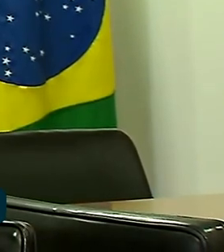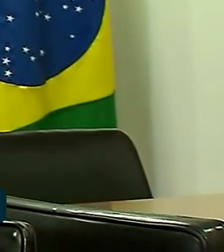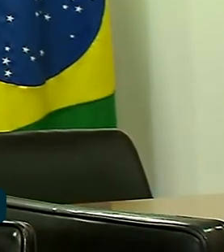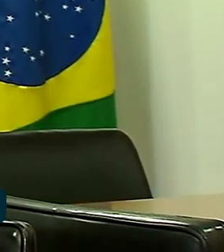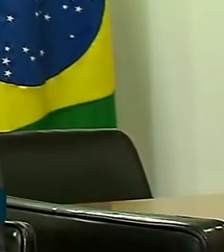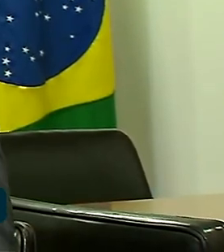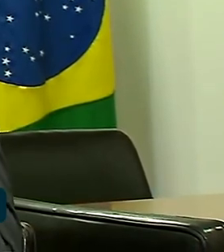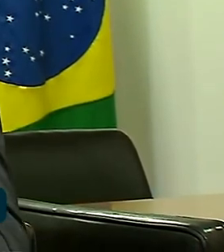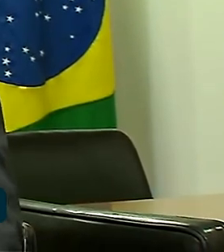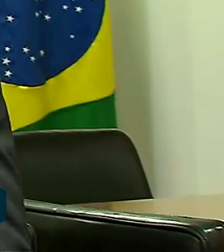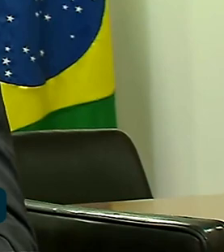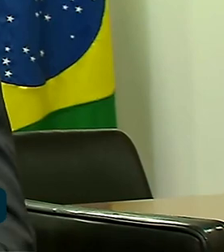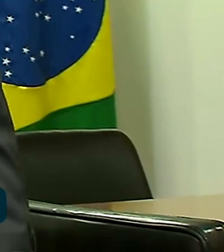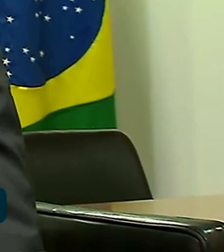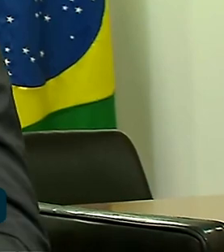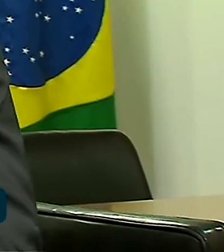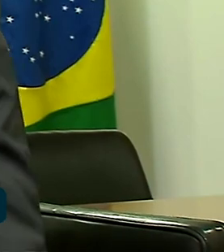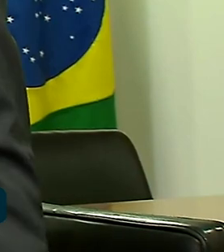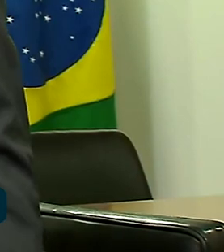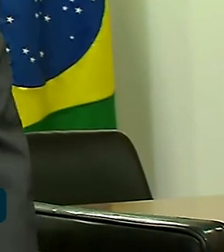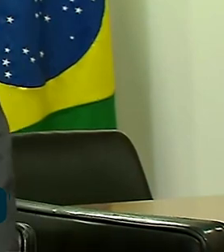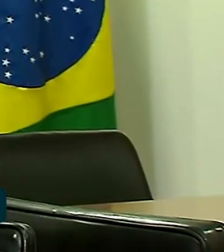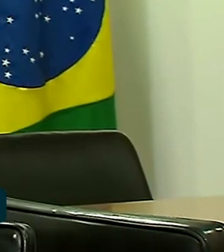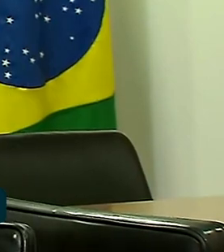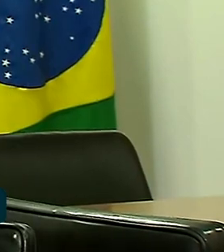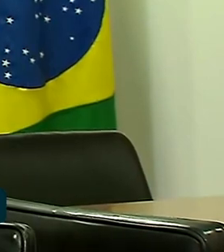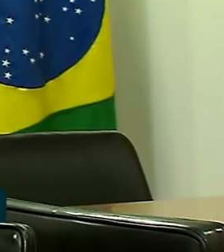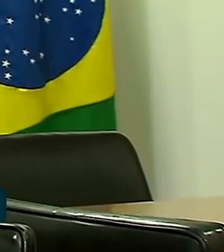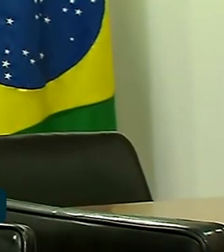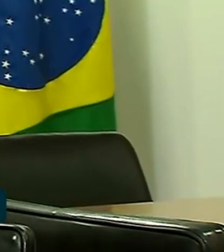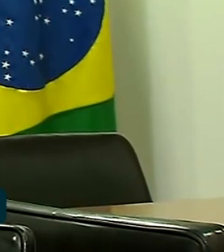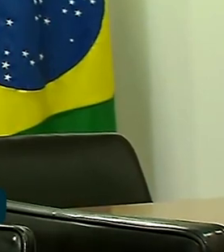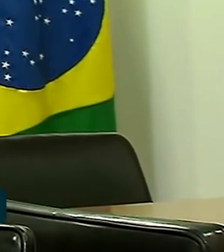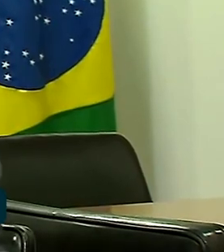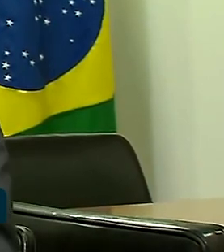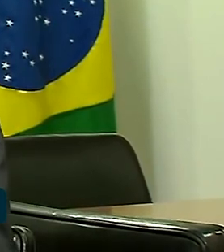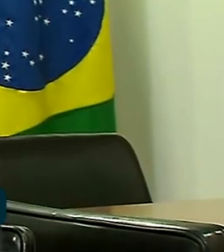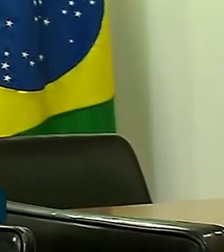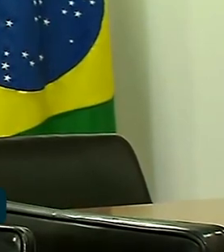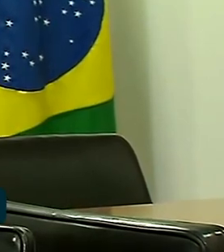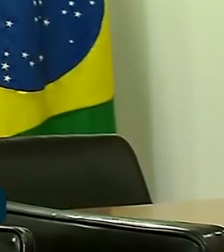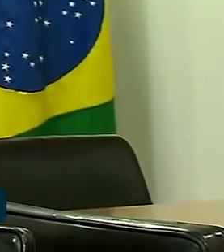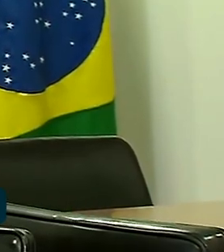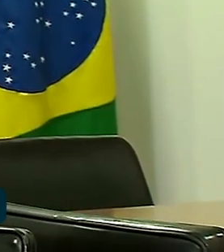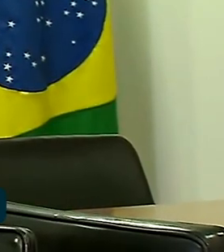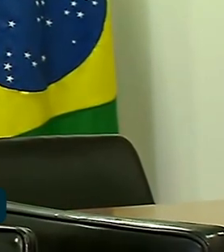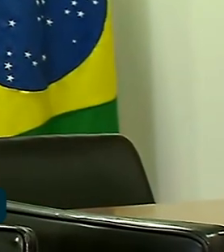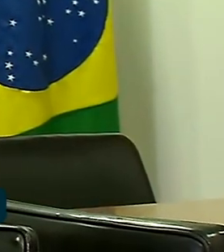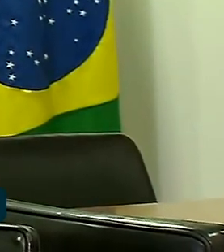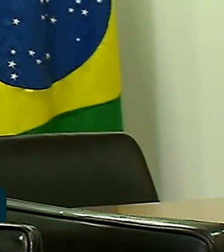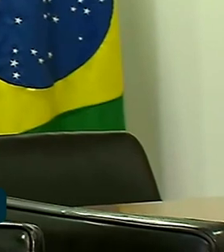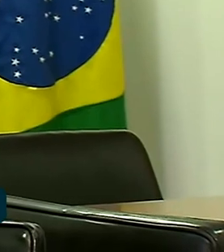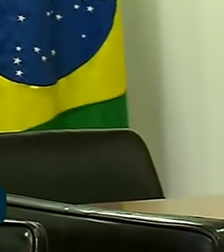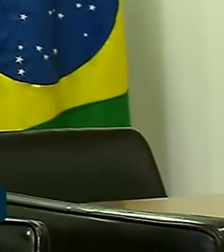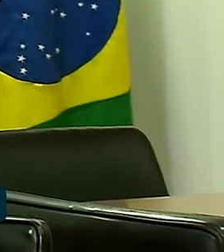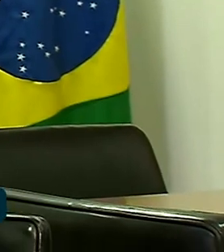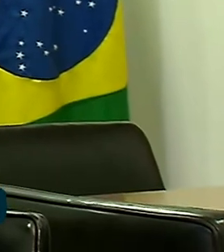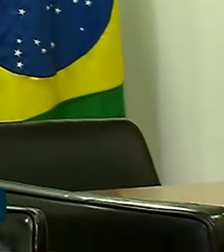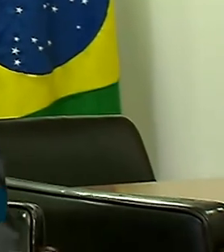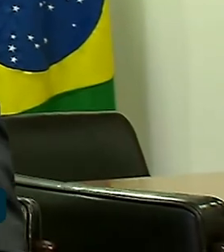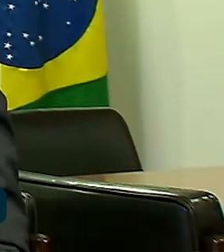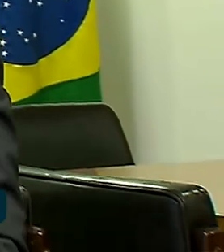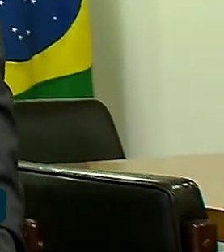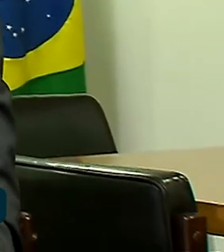quem executou. Nós vamos atrás para serem punidos da forma exemplar para defender a nossa democracia. Ministro, muito se